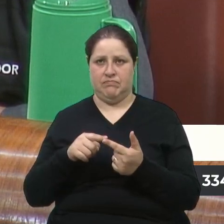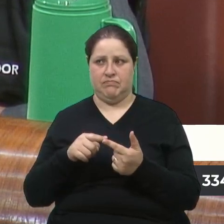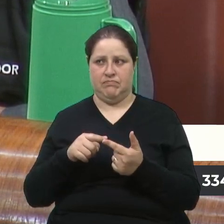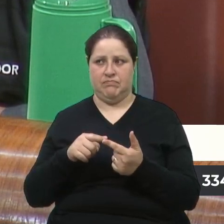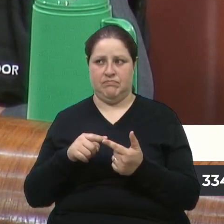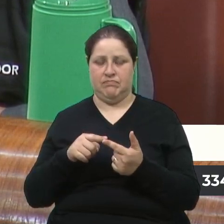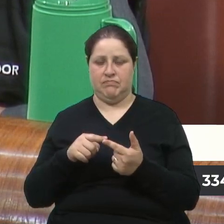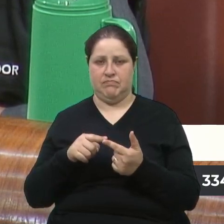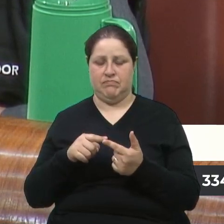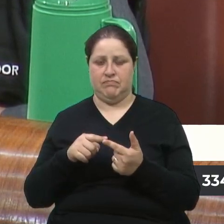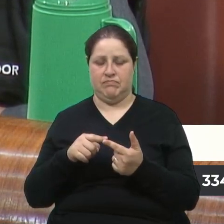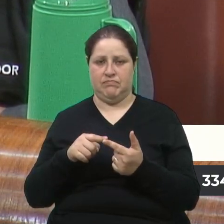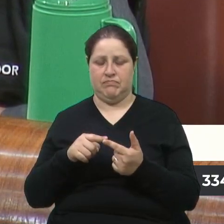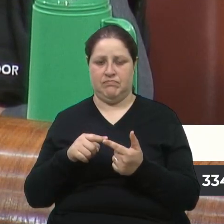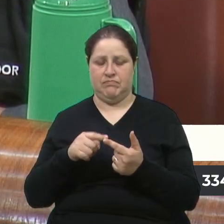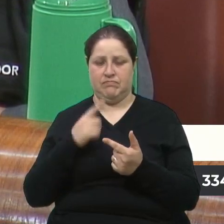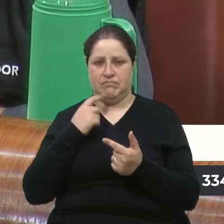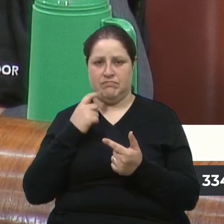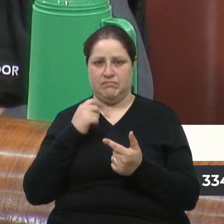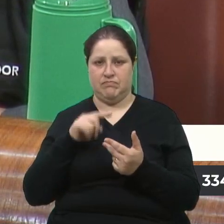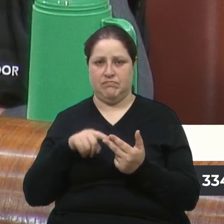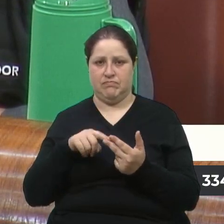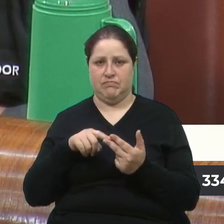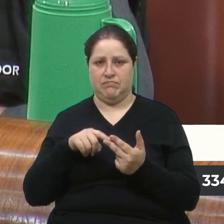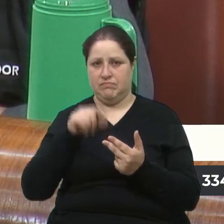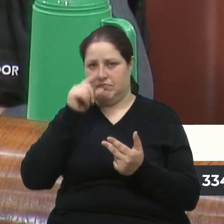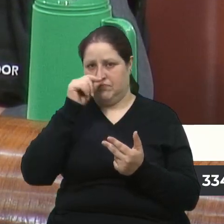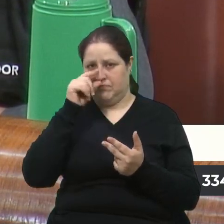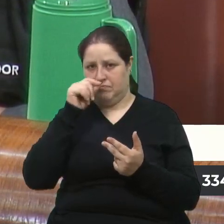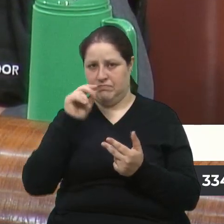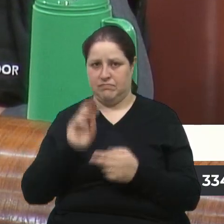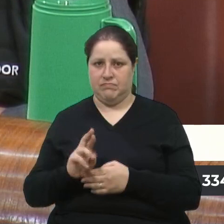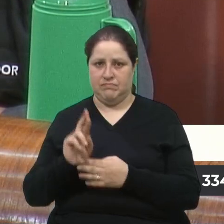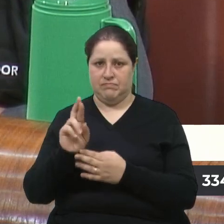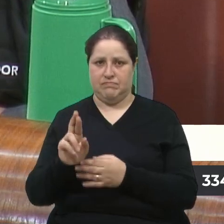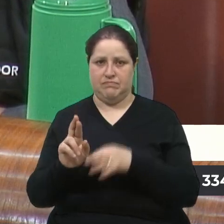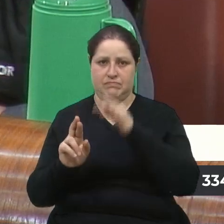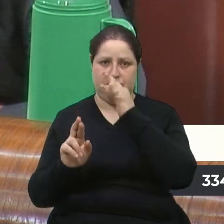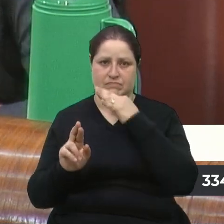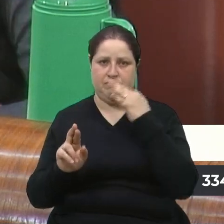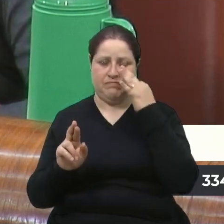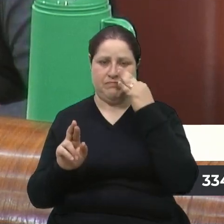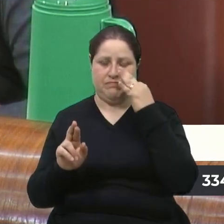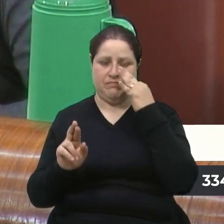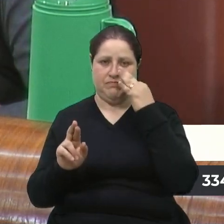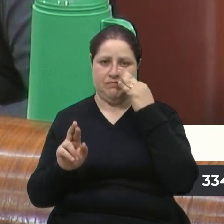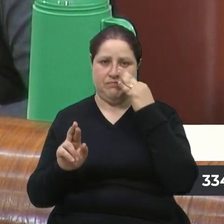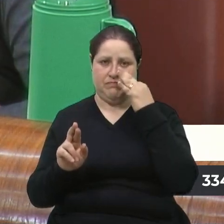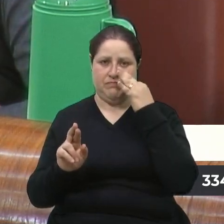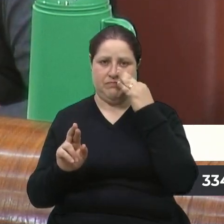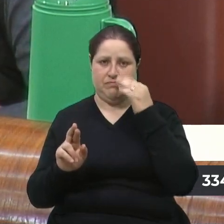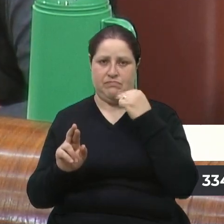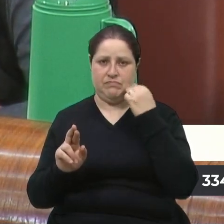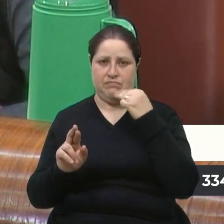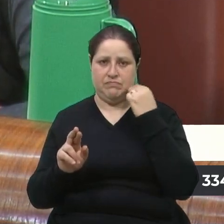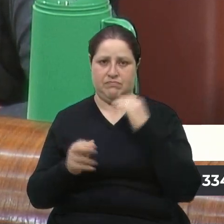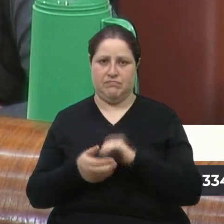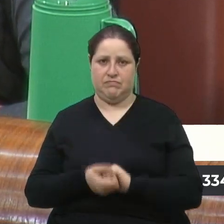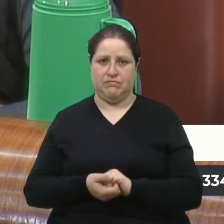Rose Frigieri e Sandro Fantinel. E em representação, Tatiana Ifriço e Marisol Santos.u postos.